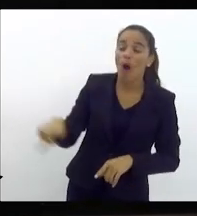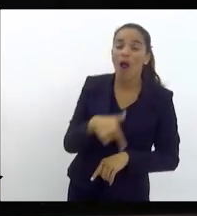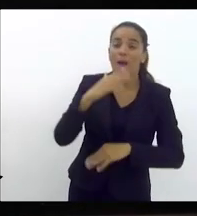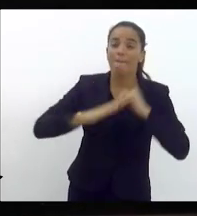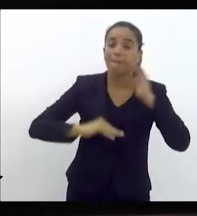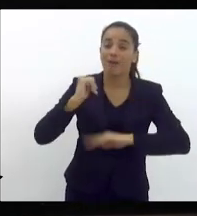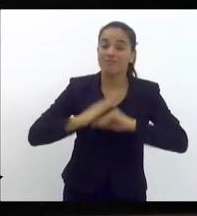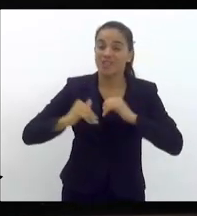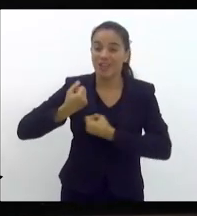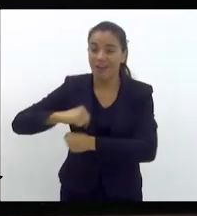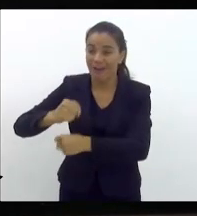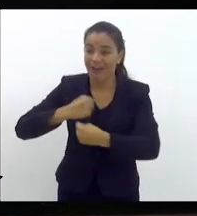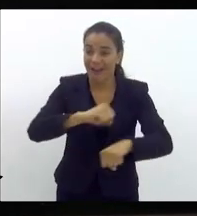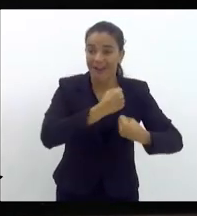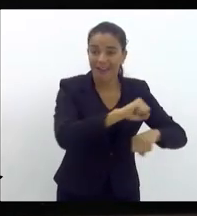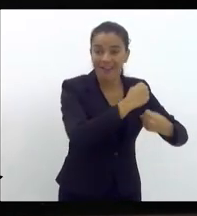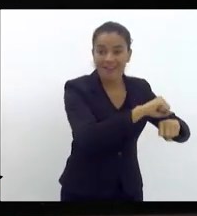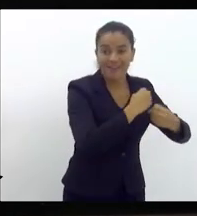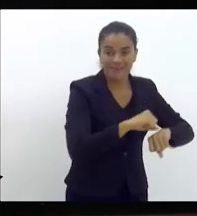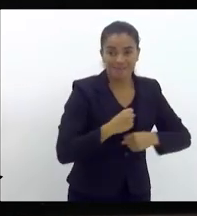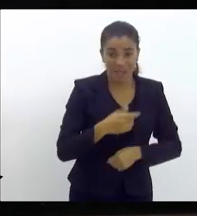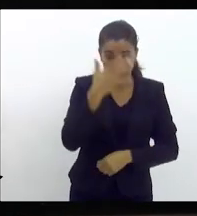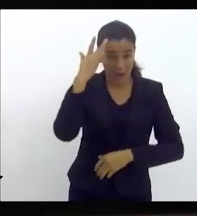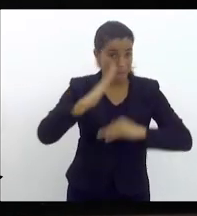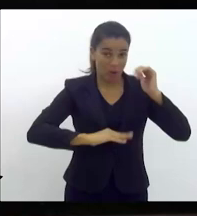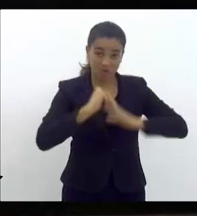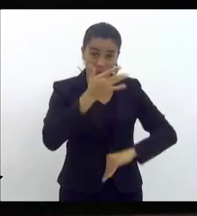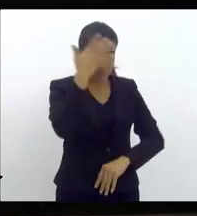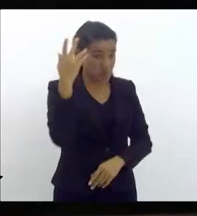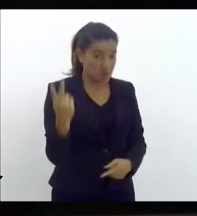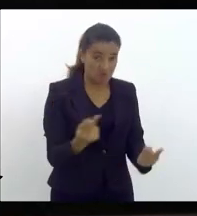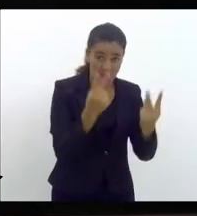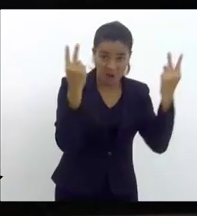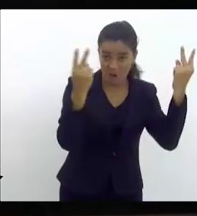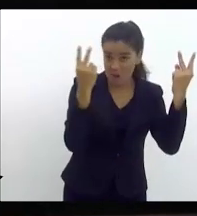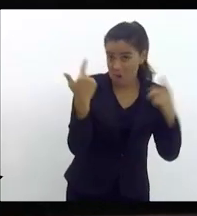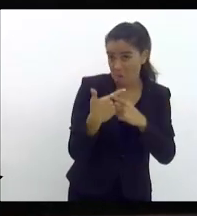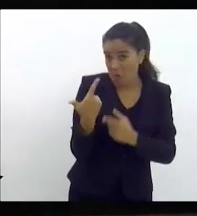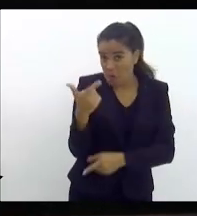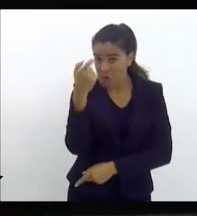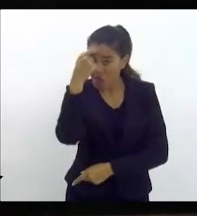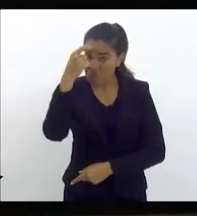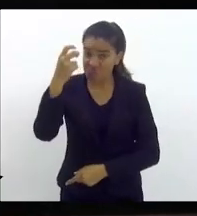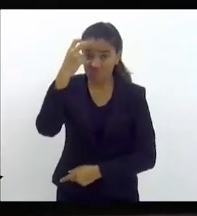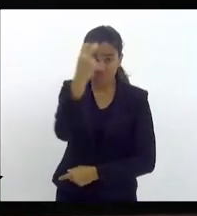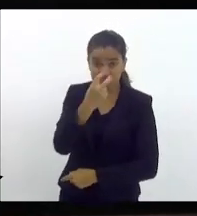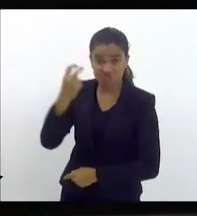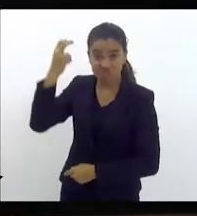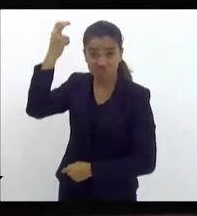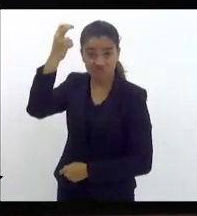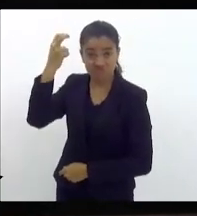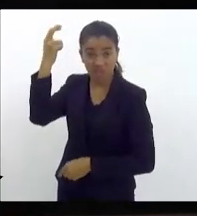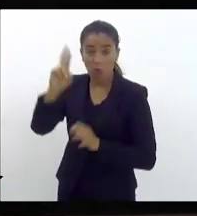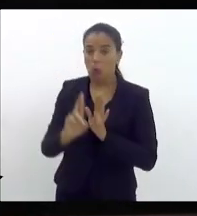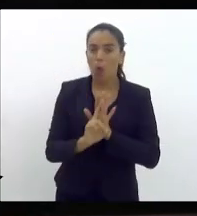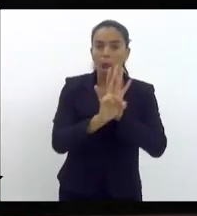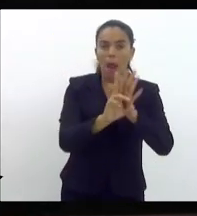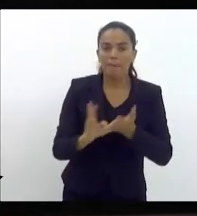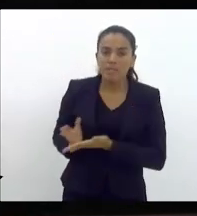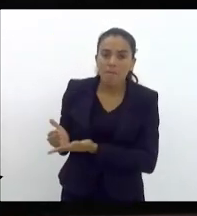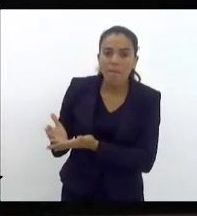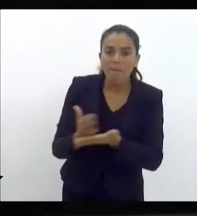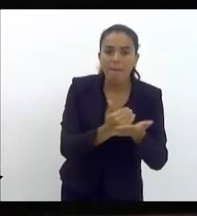É uma profissão que quase ninguém dá valor porque ele é intelectual, não representa dados, não tem centro de